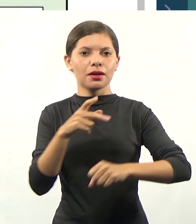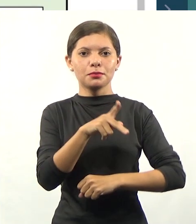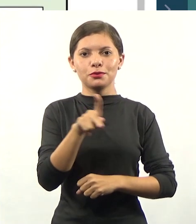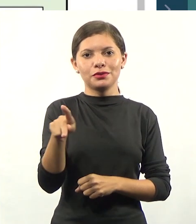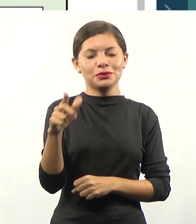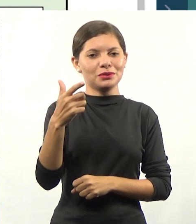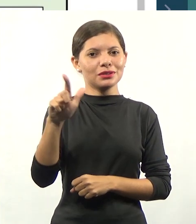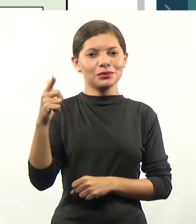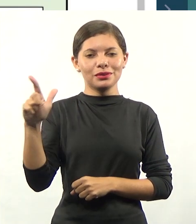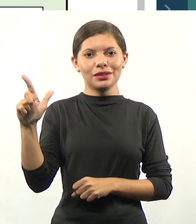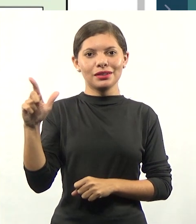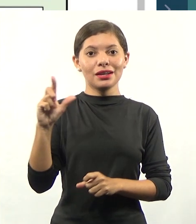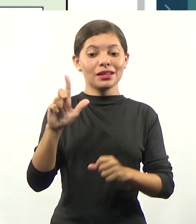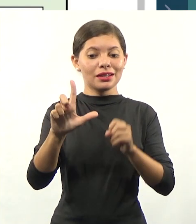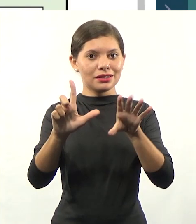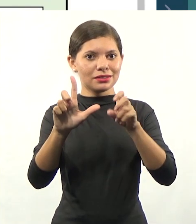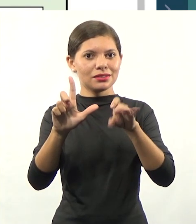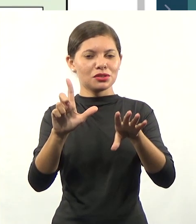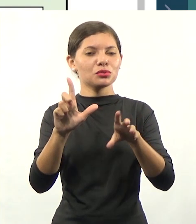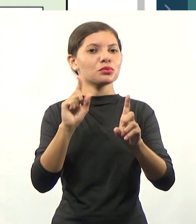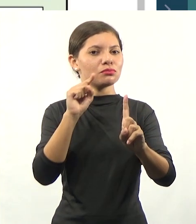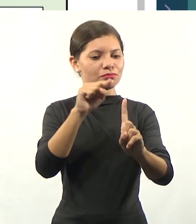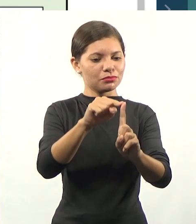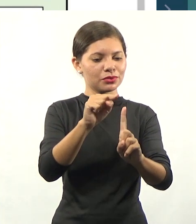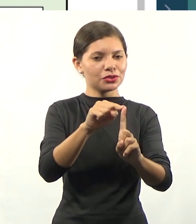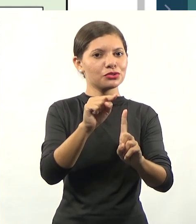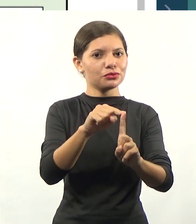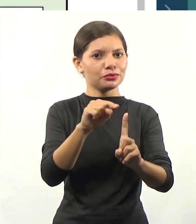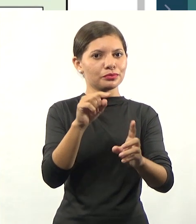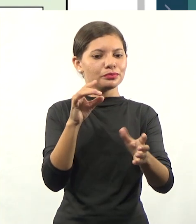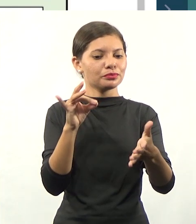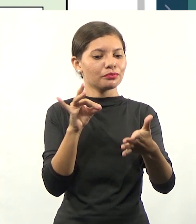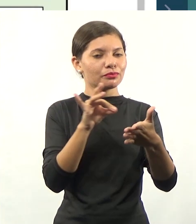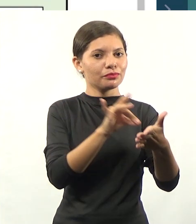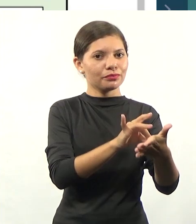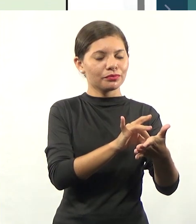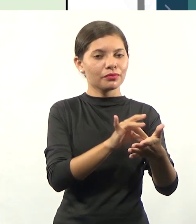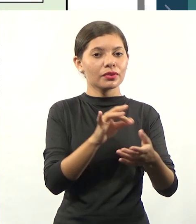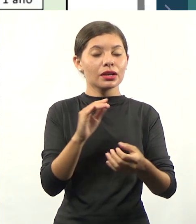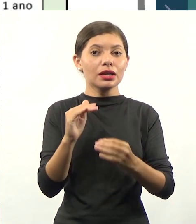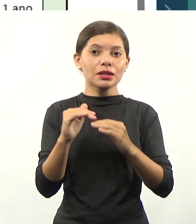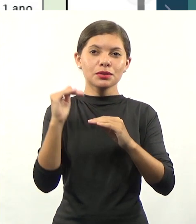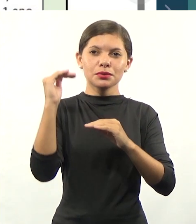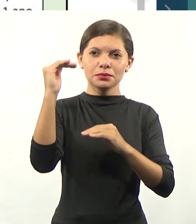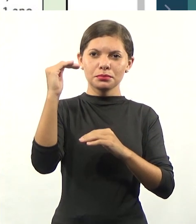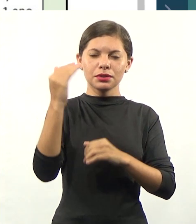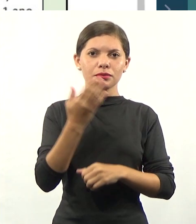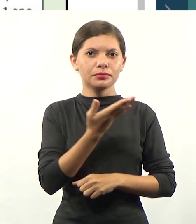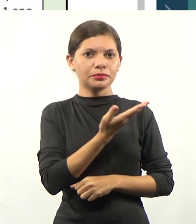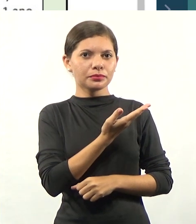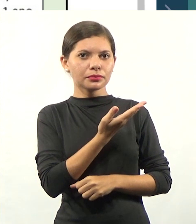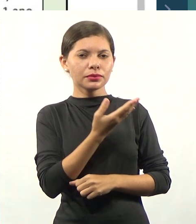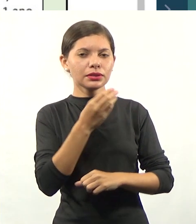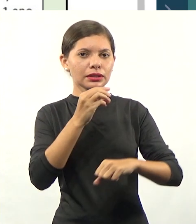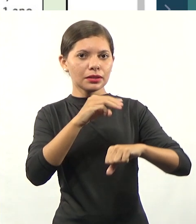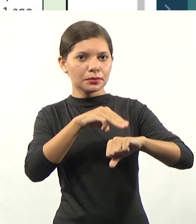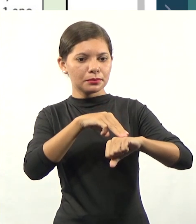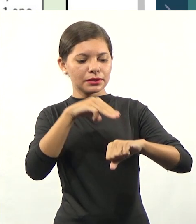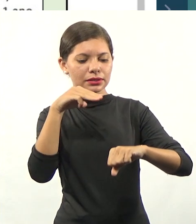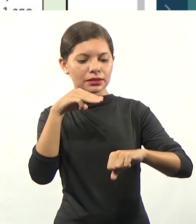professores é da licenciatura. Subindo, a gente tem os mestrados, e os mestrados têm o mestrado